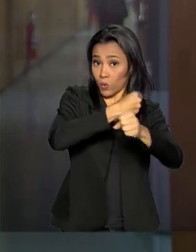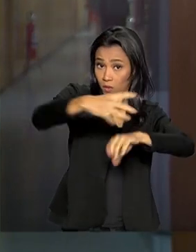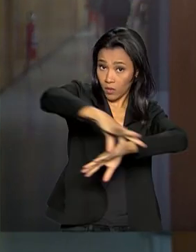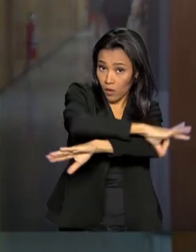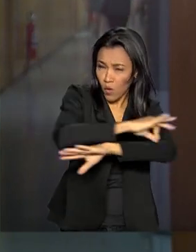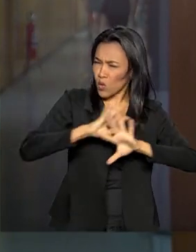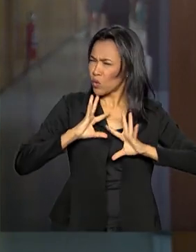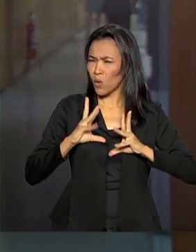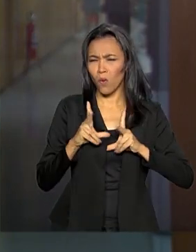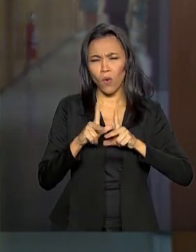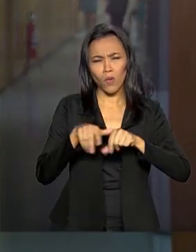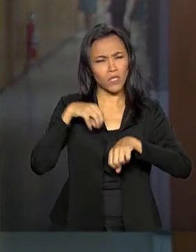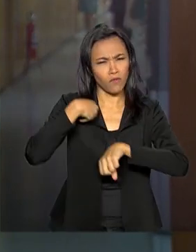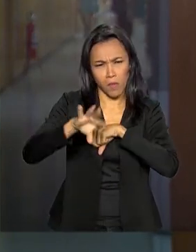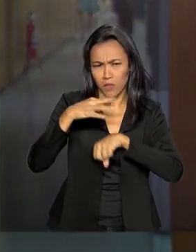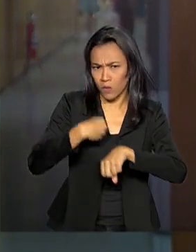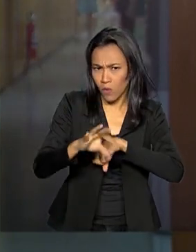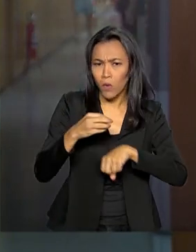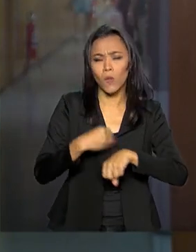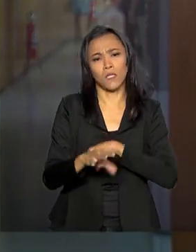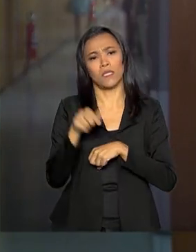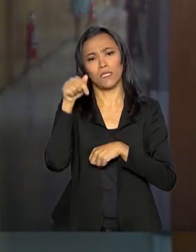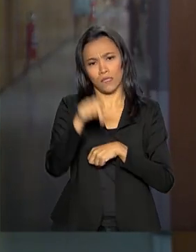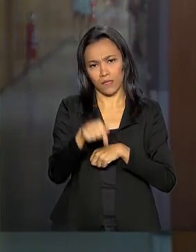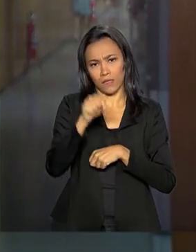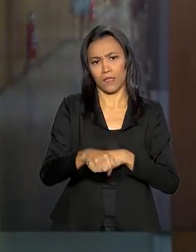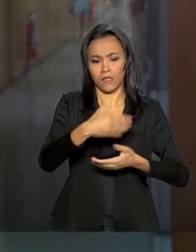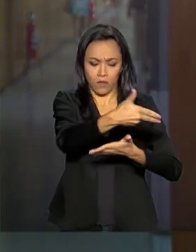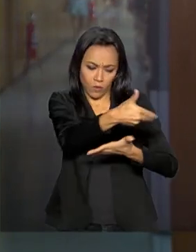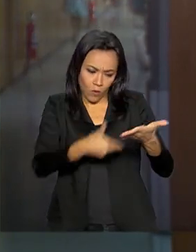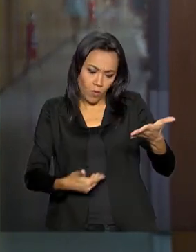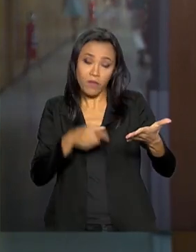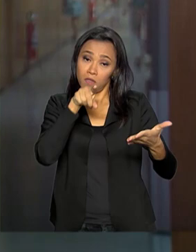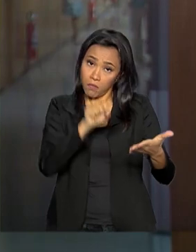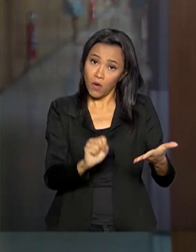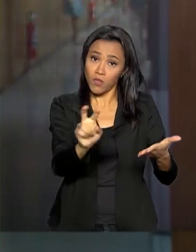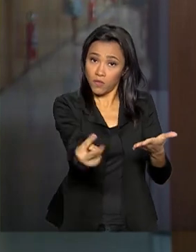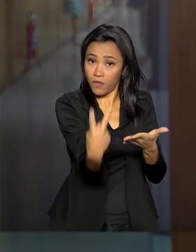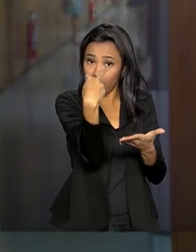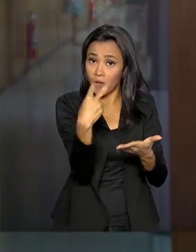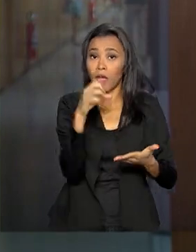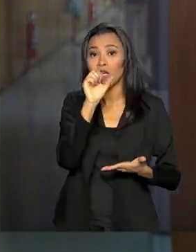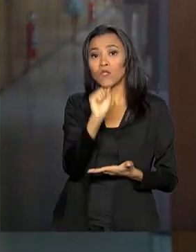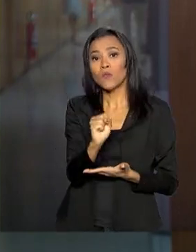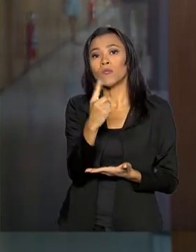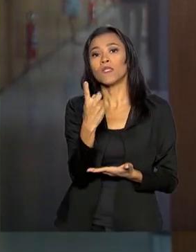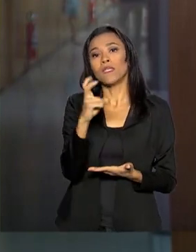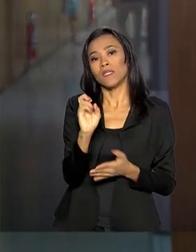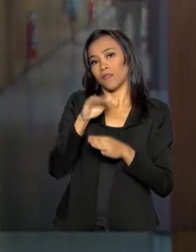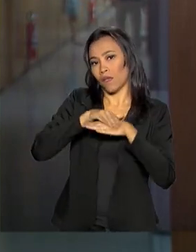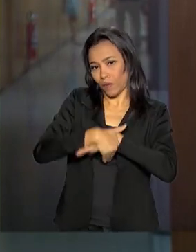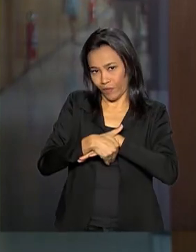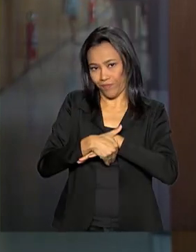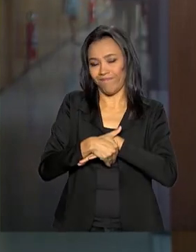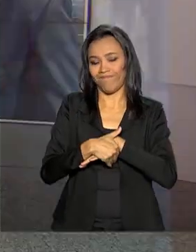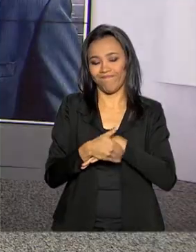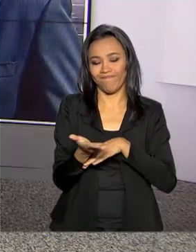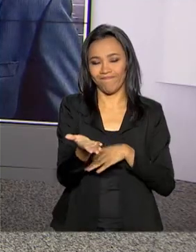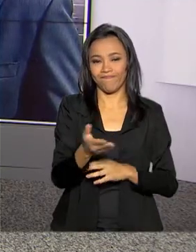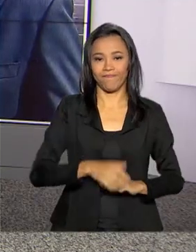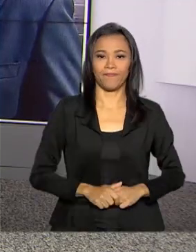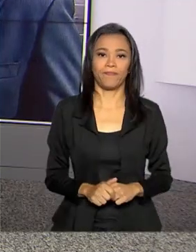CAGED, o Cadastro Geral de Empregados e Desempregados, você acompanha no nosso jornal, às 8h15 da noite. Eu volto ao estúdio.